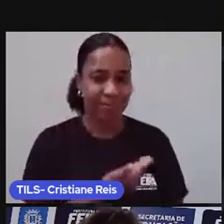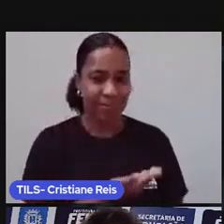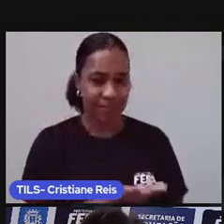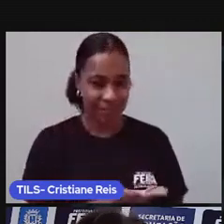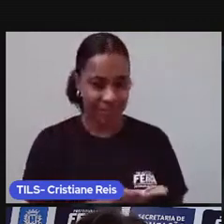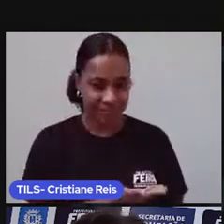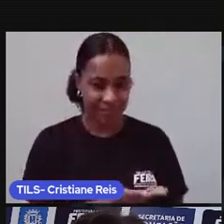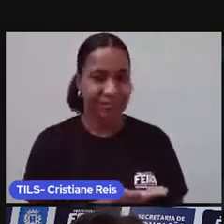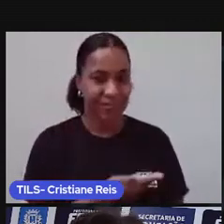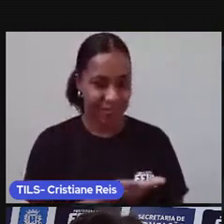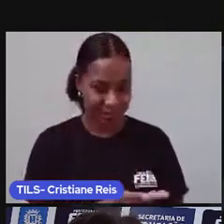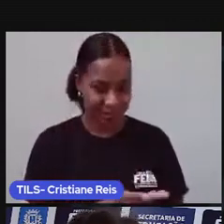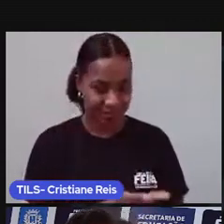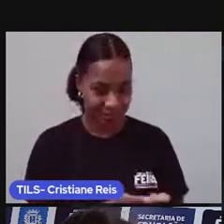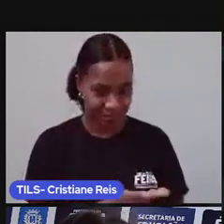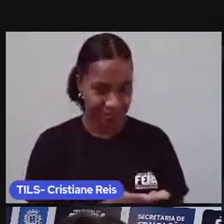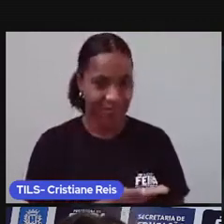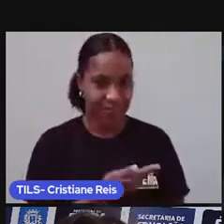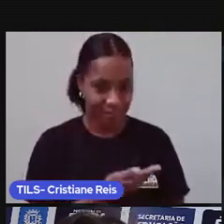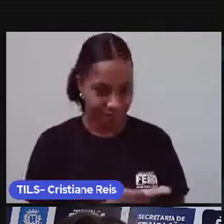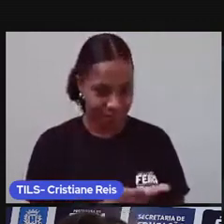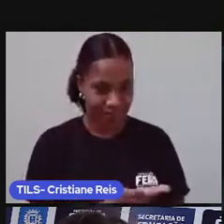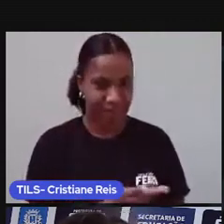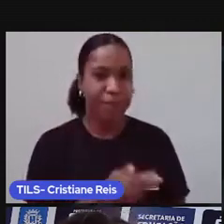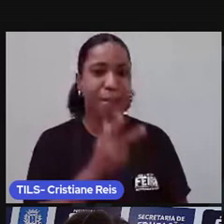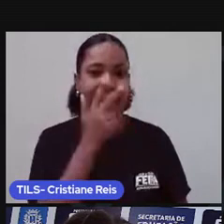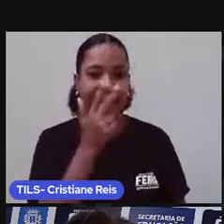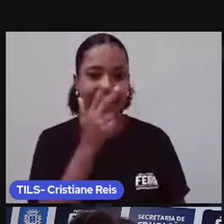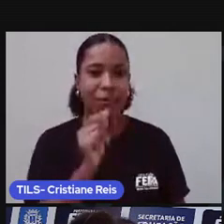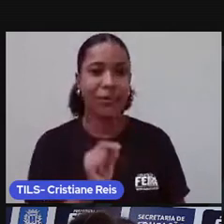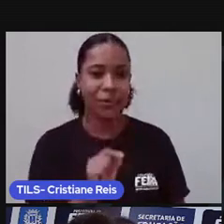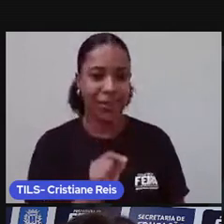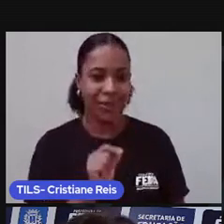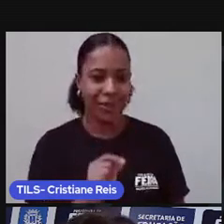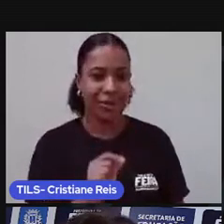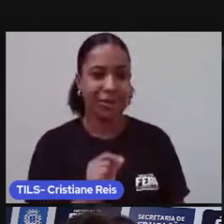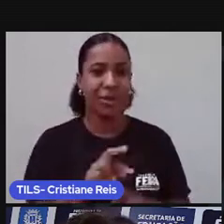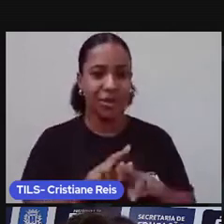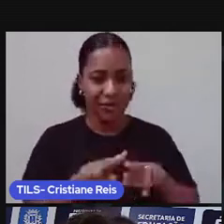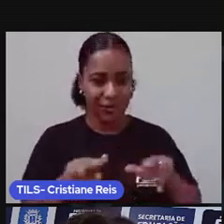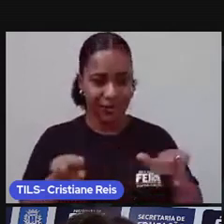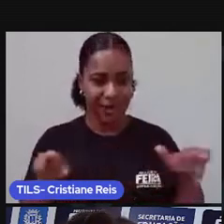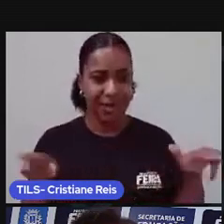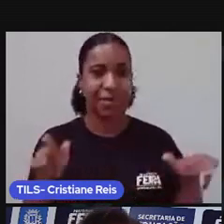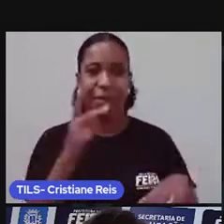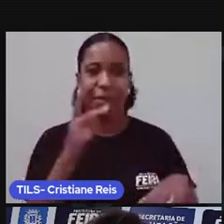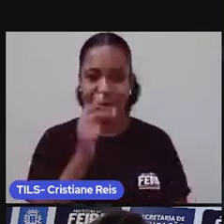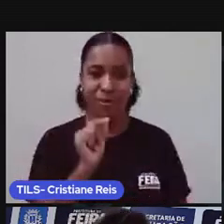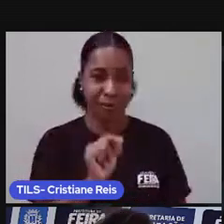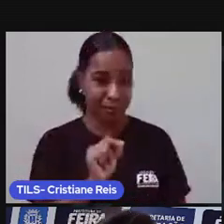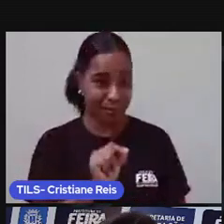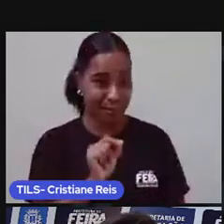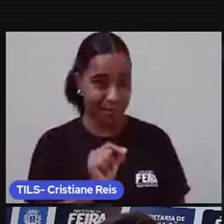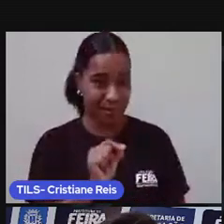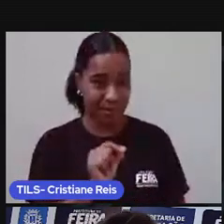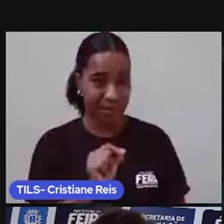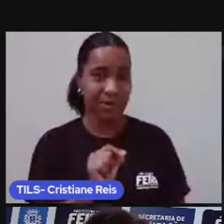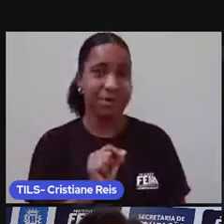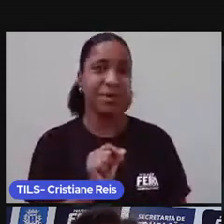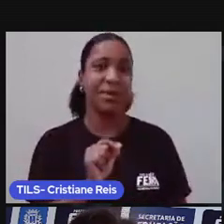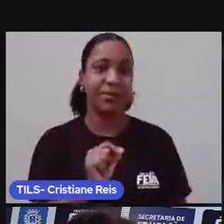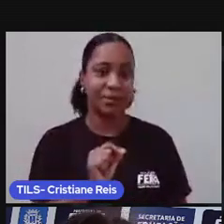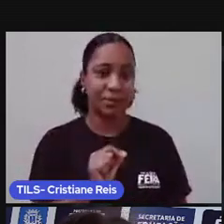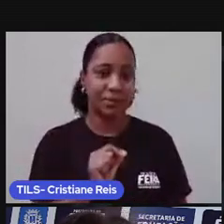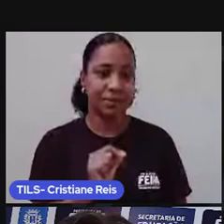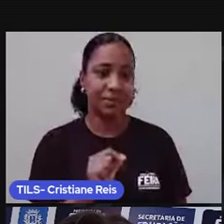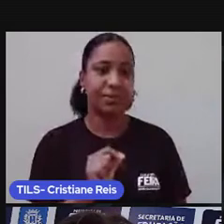Se parece com música. Diversity. Inclusive é uma palavra que